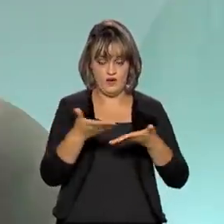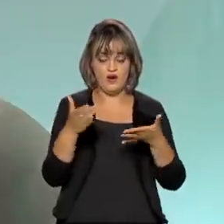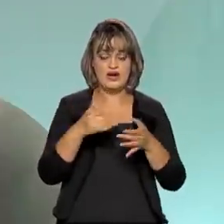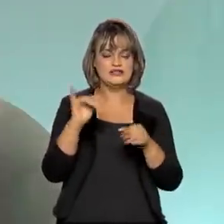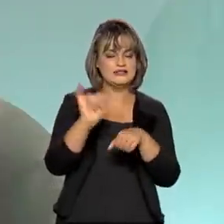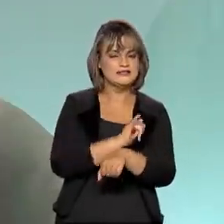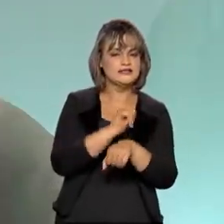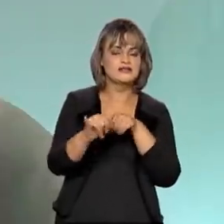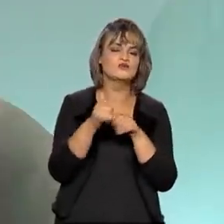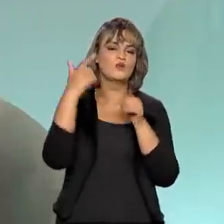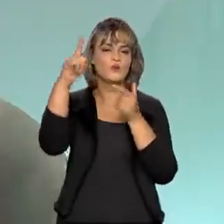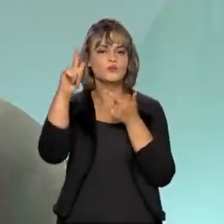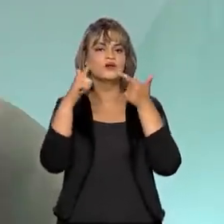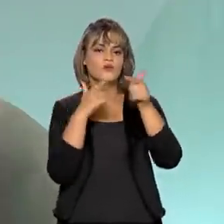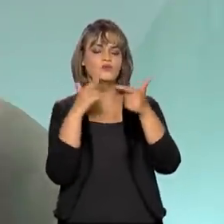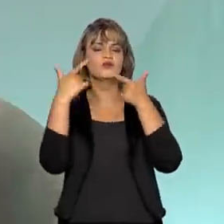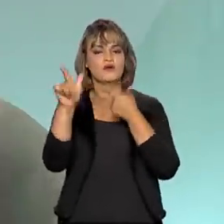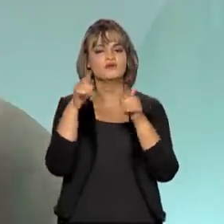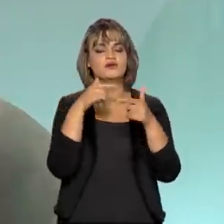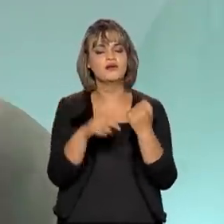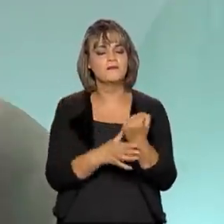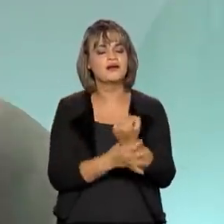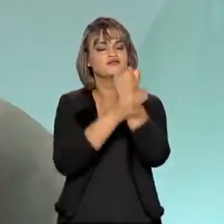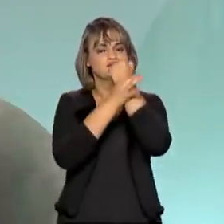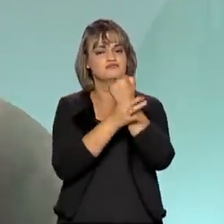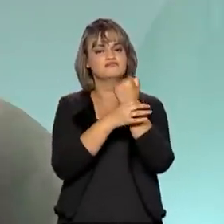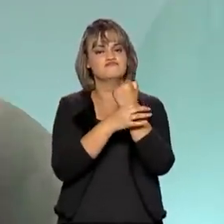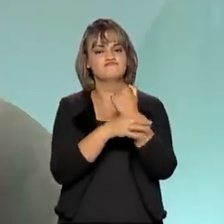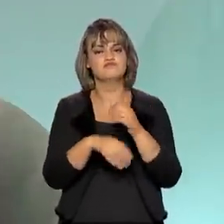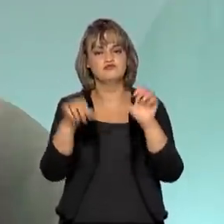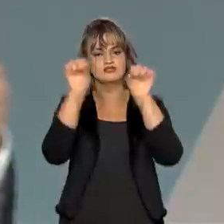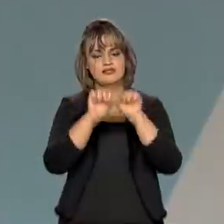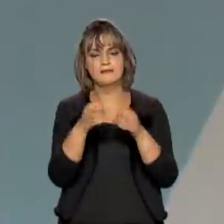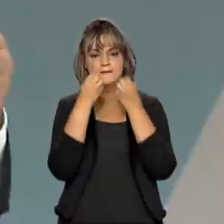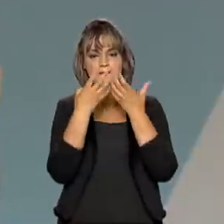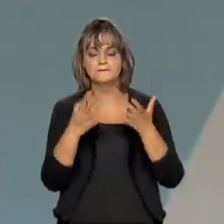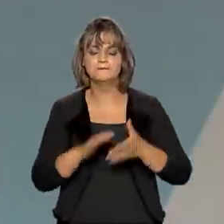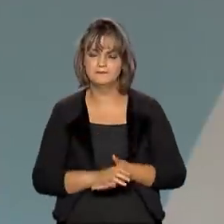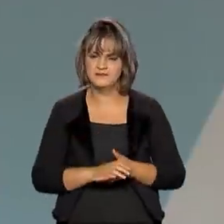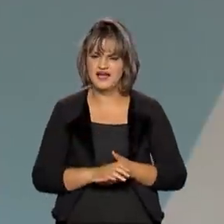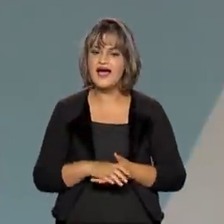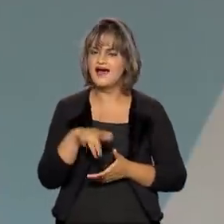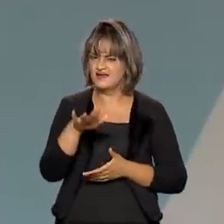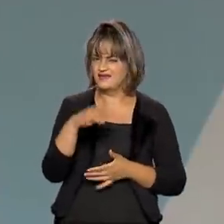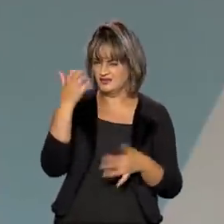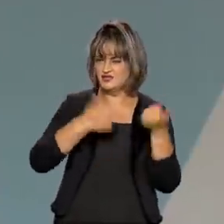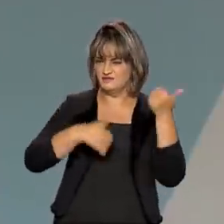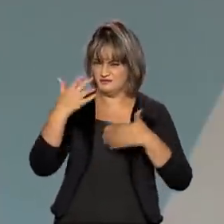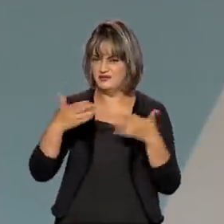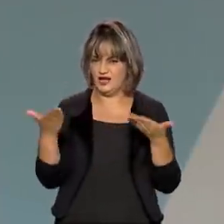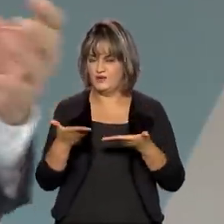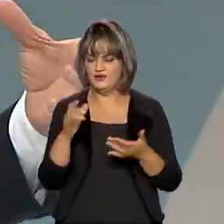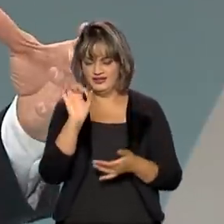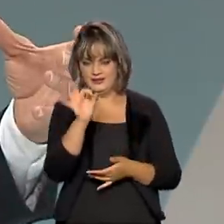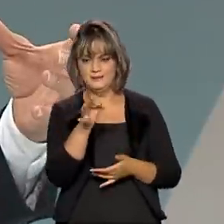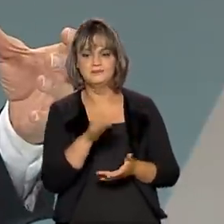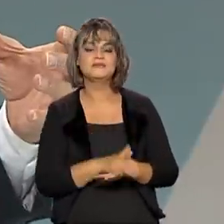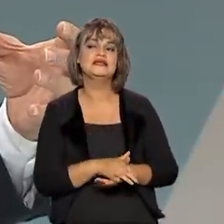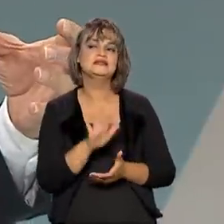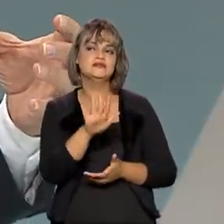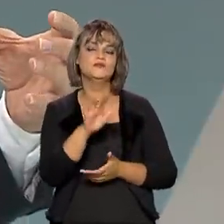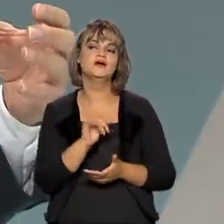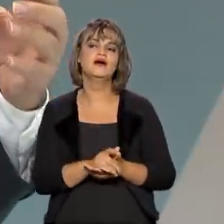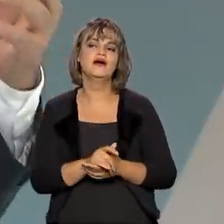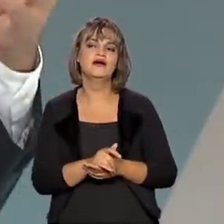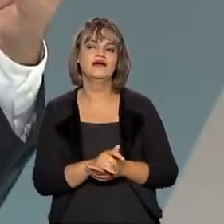para fortalecer a segurança e a confiabilidade do sistema. Que a gente vai retratar aqui um pouco. Aí a gente tem a